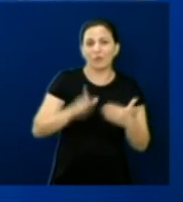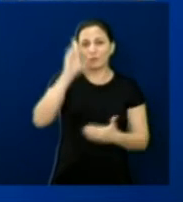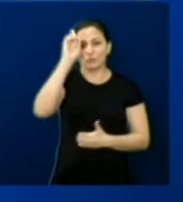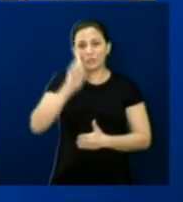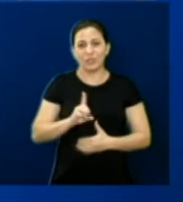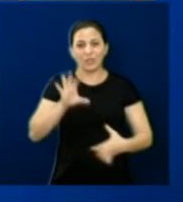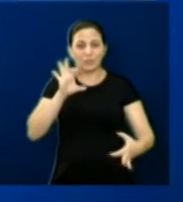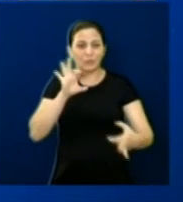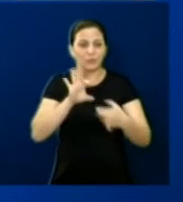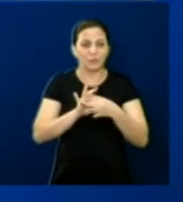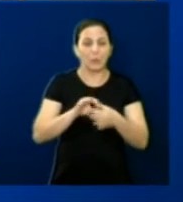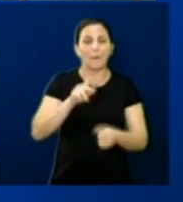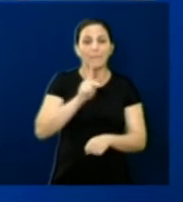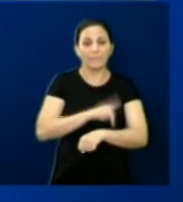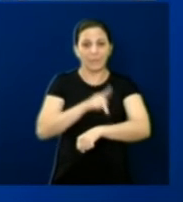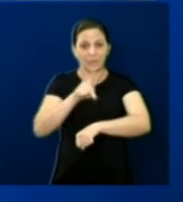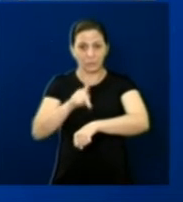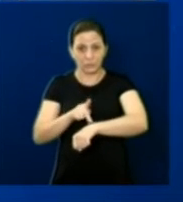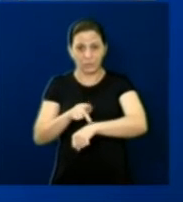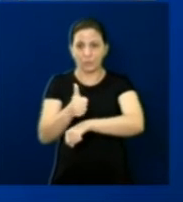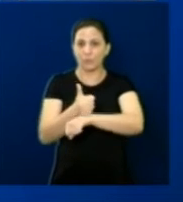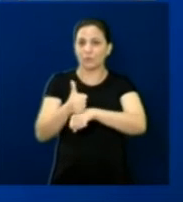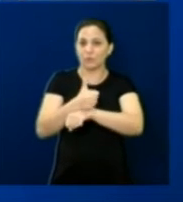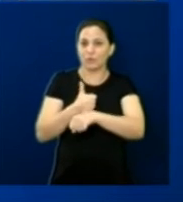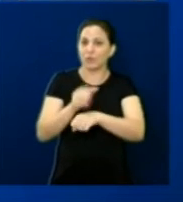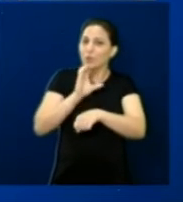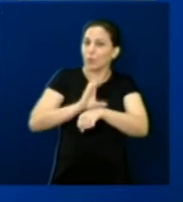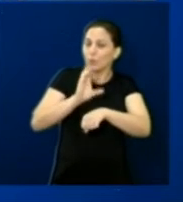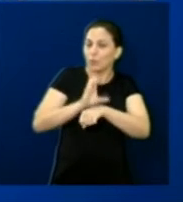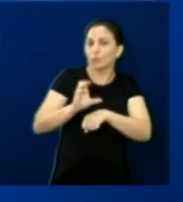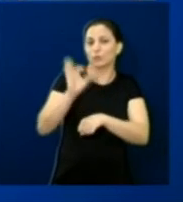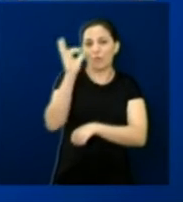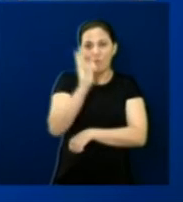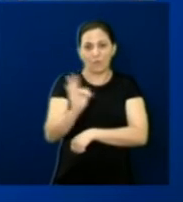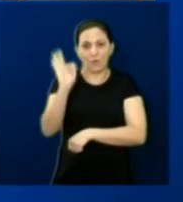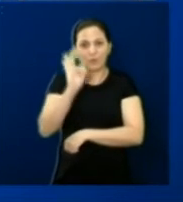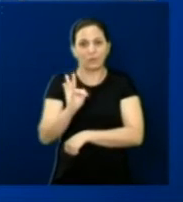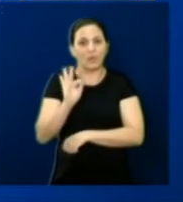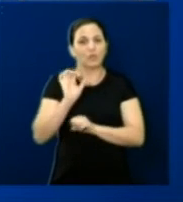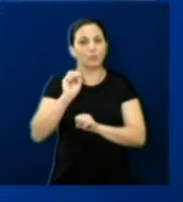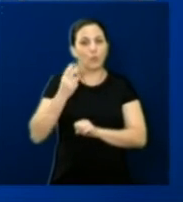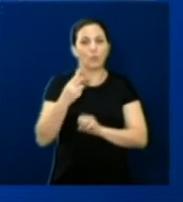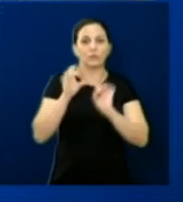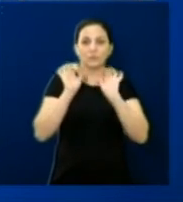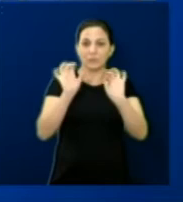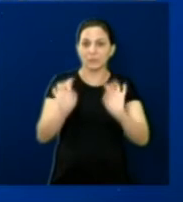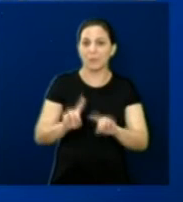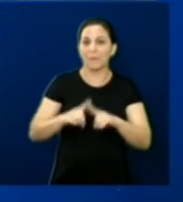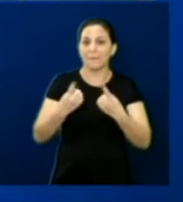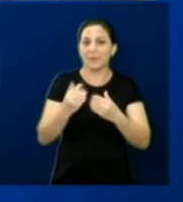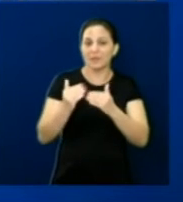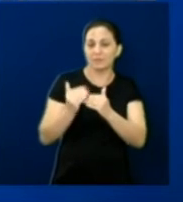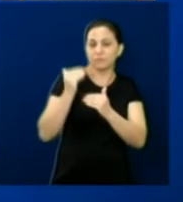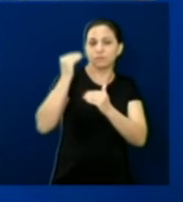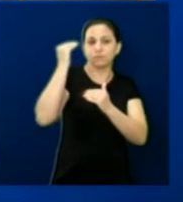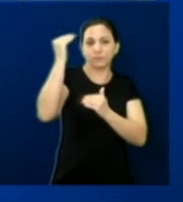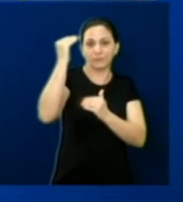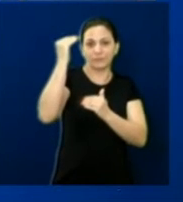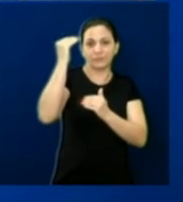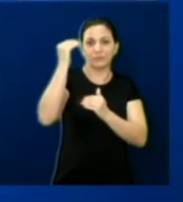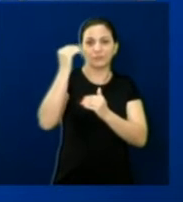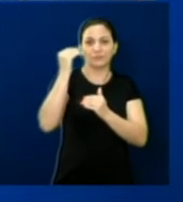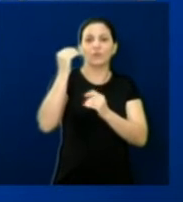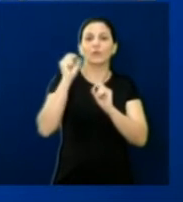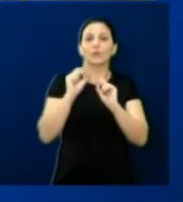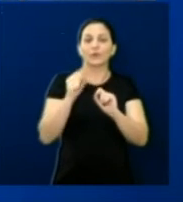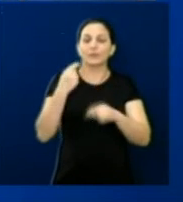pedagogia, ou seja, os profissionais fazem um curso superior ou uma especialização, mas não são promovidos. Para debater